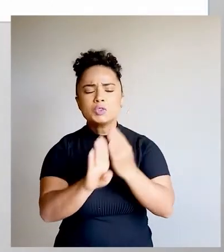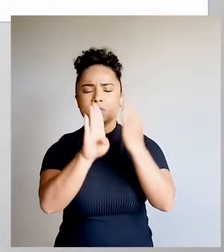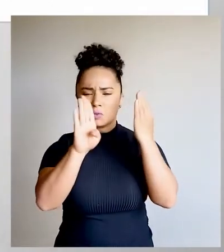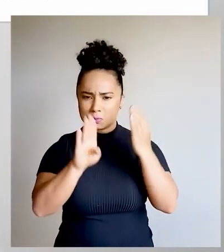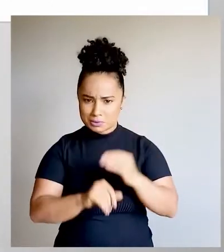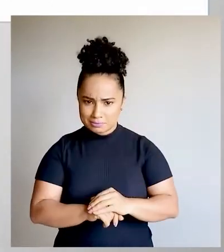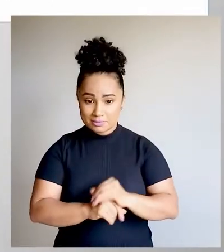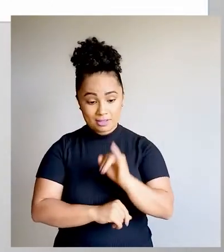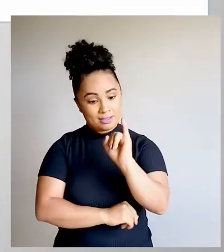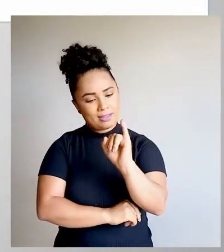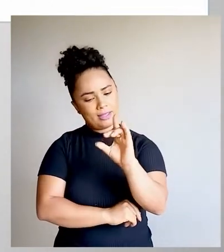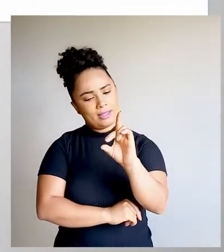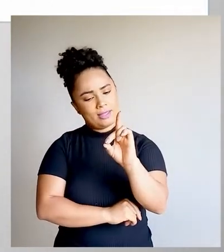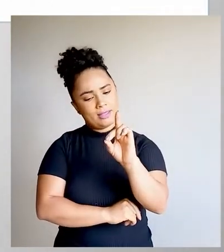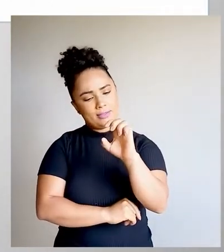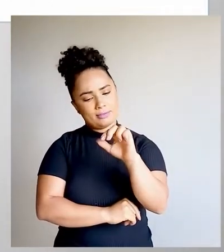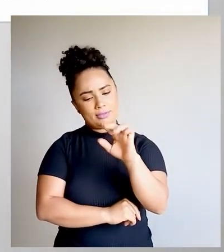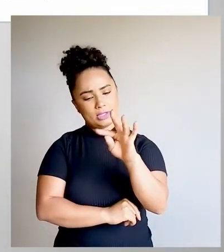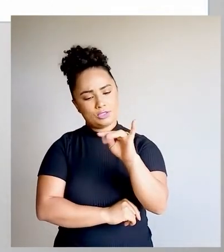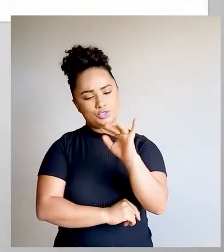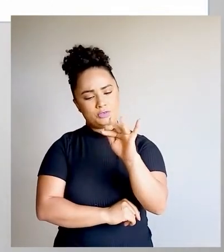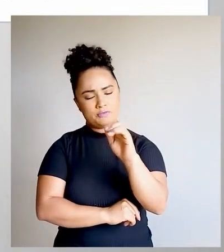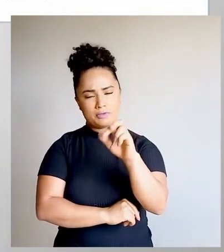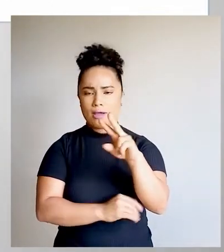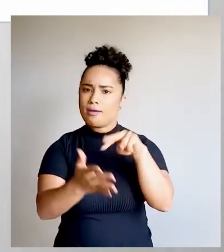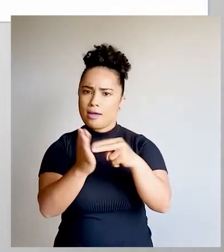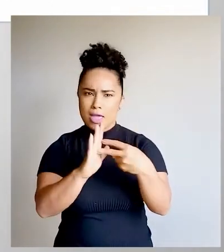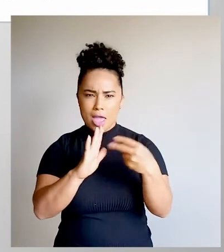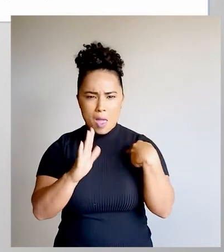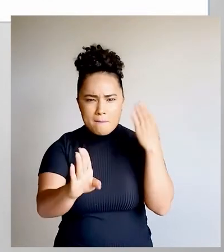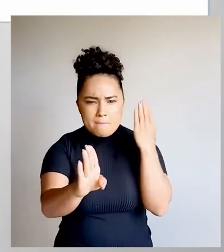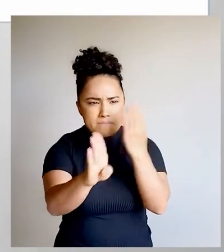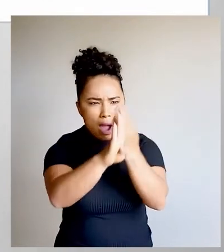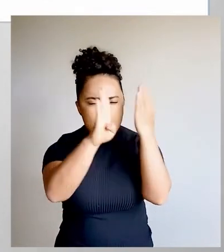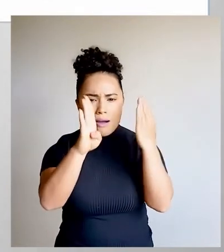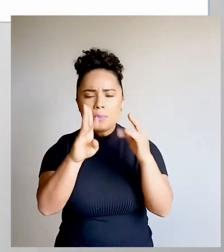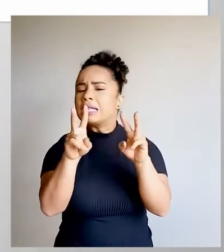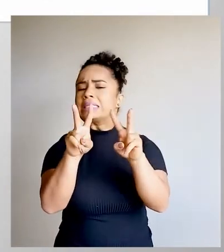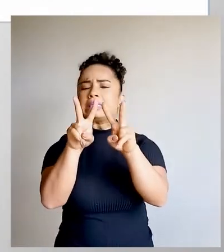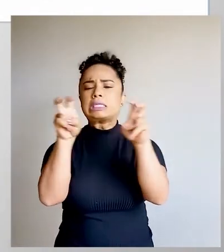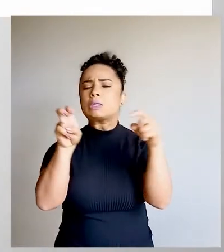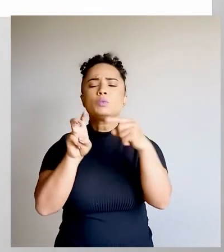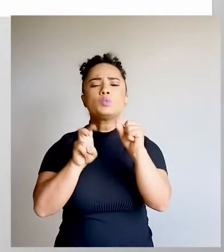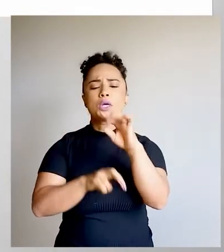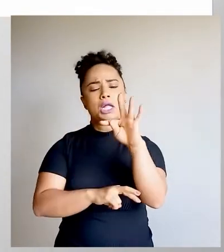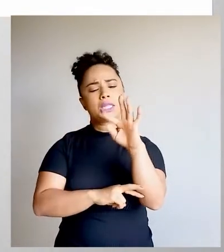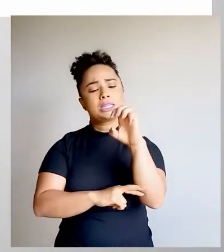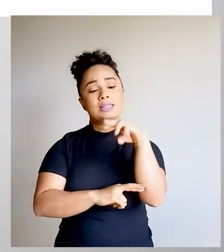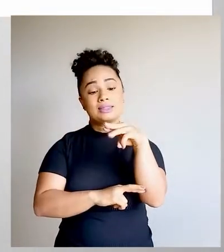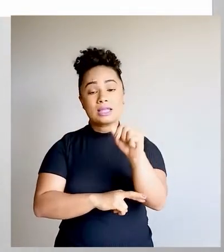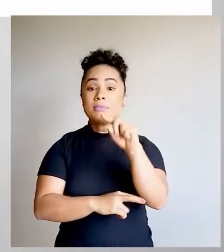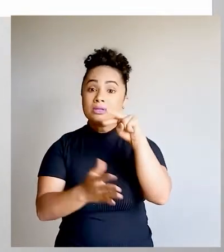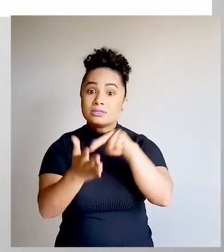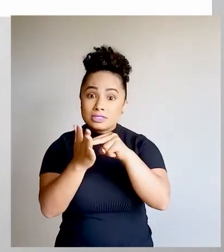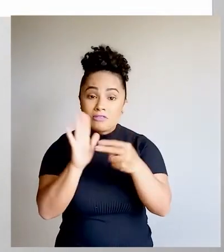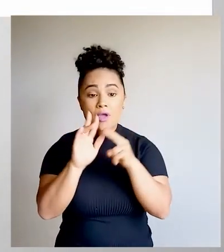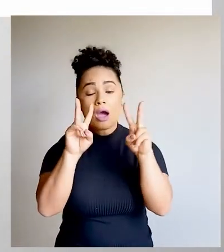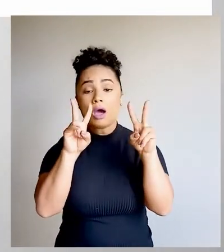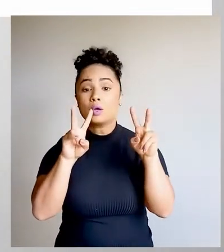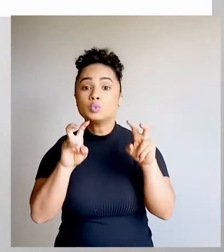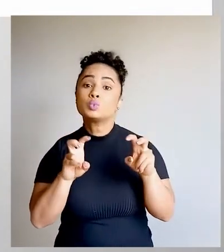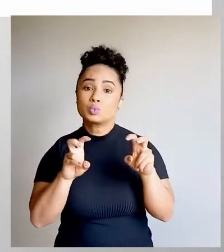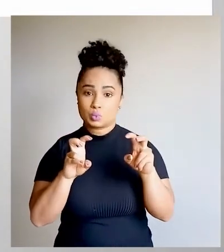distinguir, é ter a capacidade de reconhecer. E o que é tema? Tema é o assunto, a matéria.